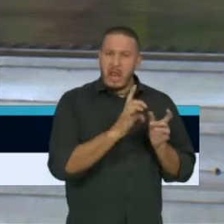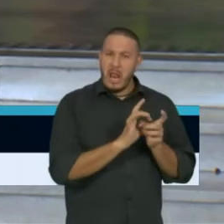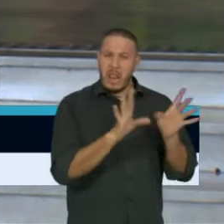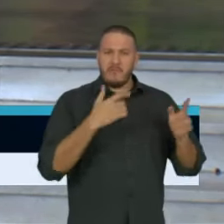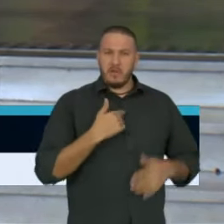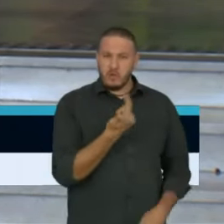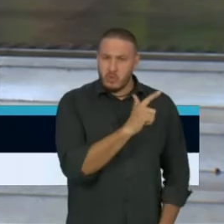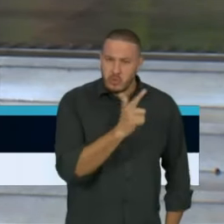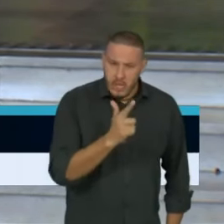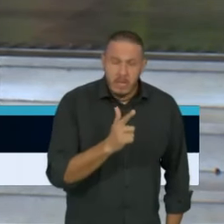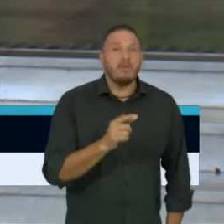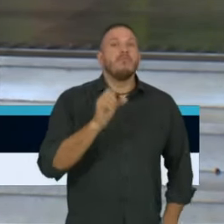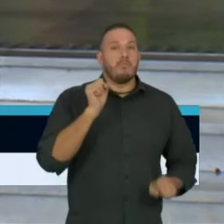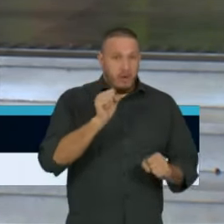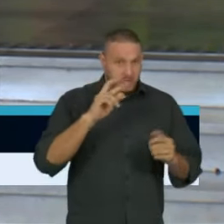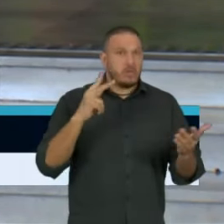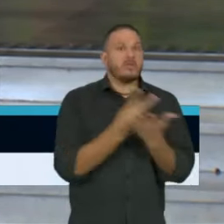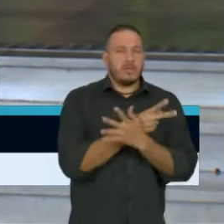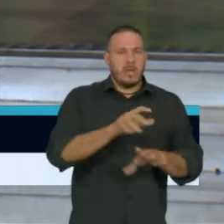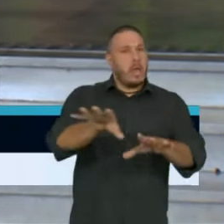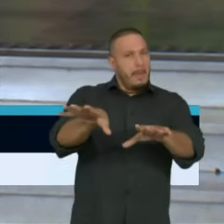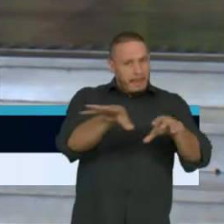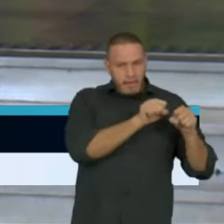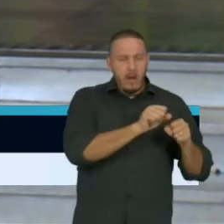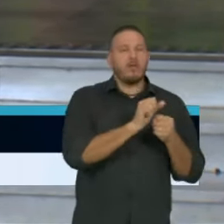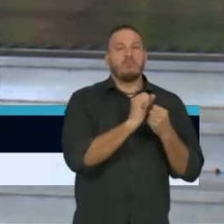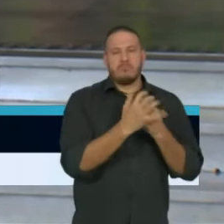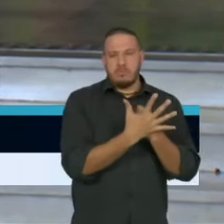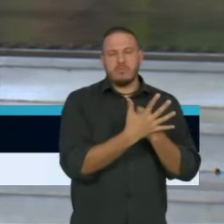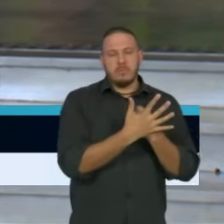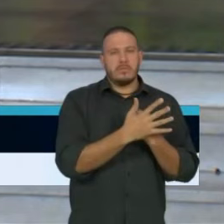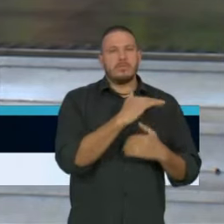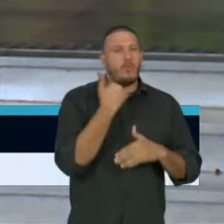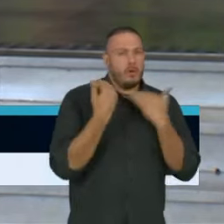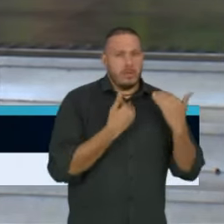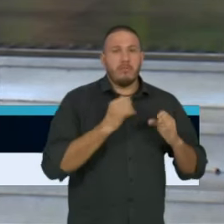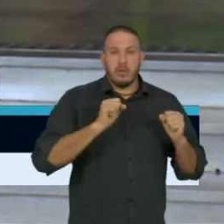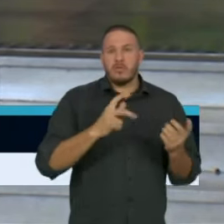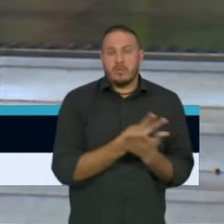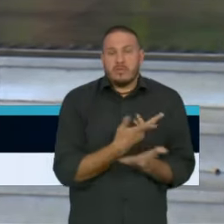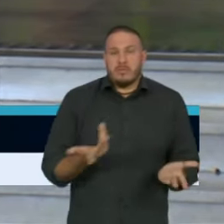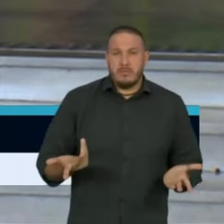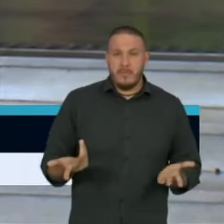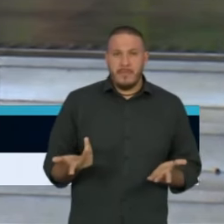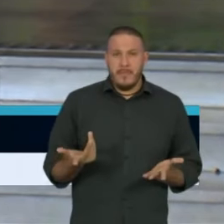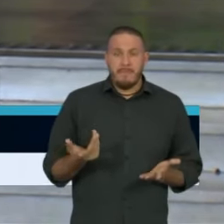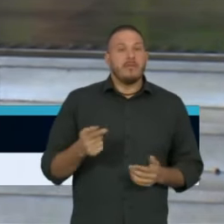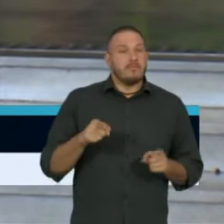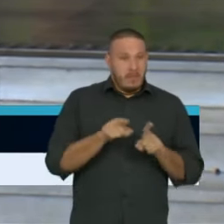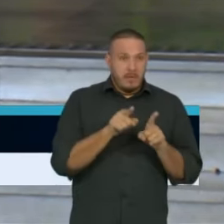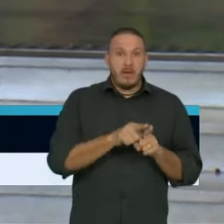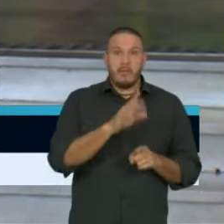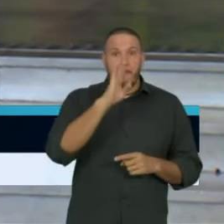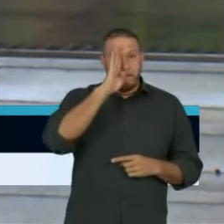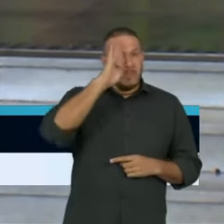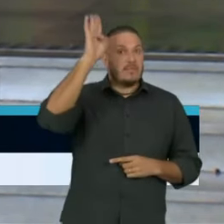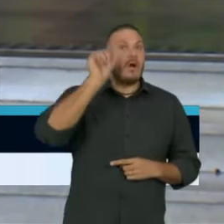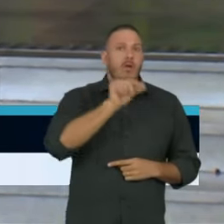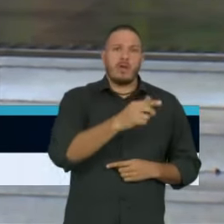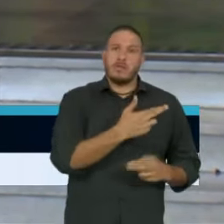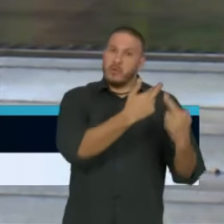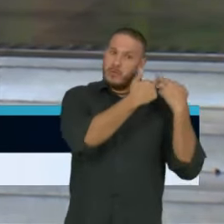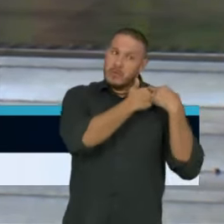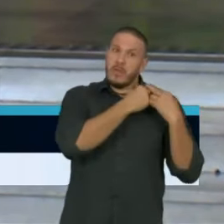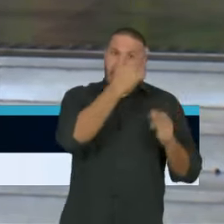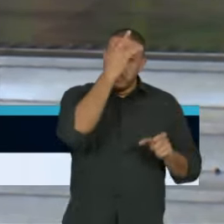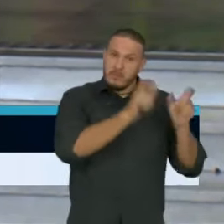ter e livre de não registrar óbitos. Ao contrário, aumenta a responsabilidade de proteger os